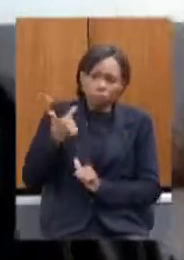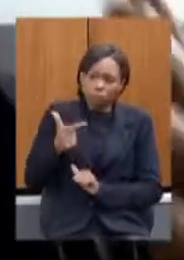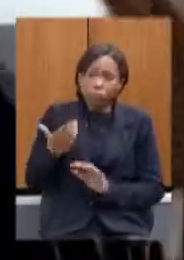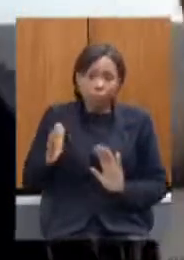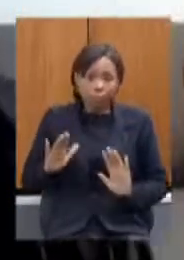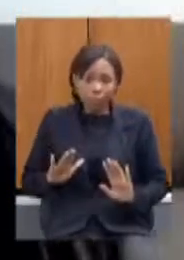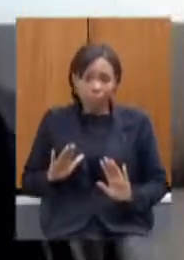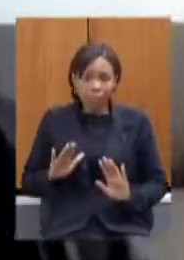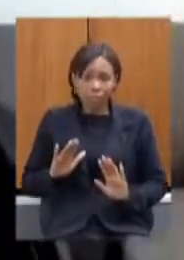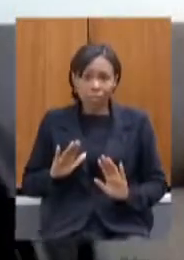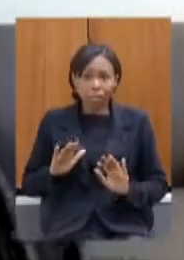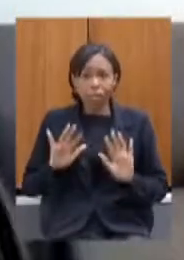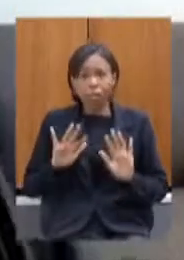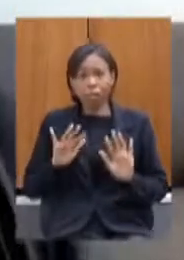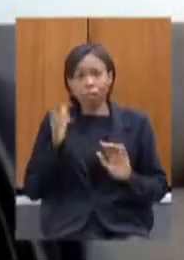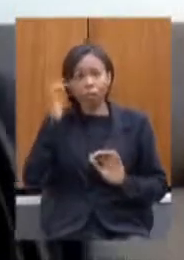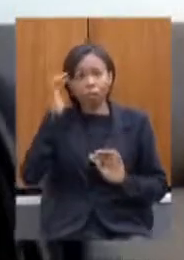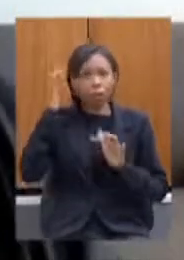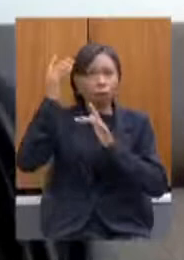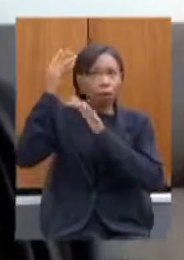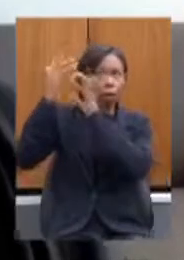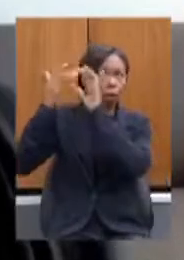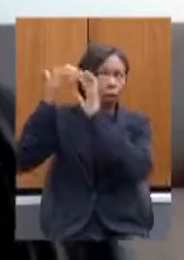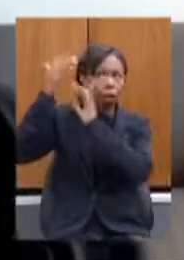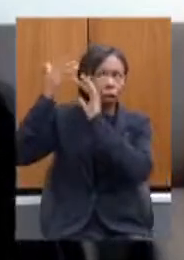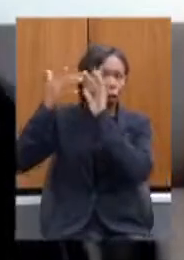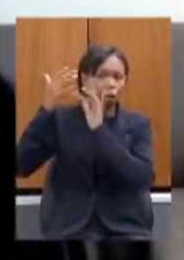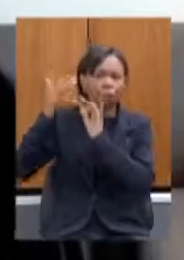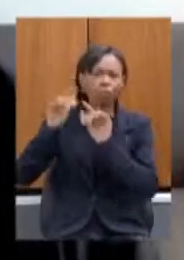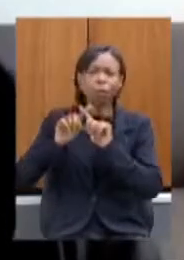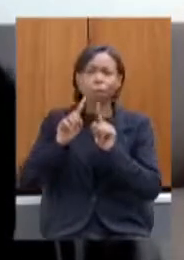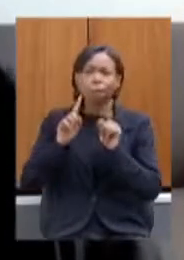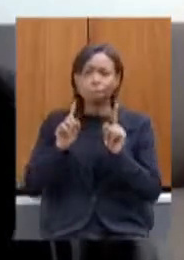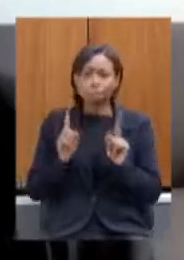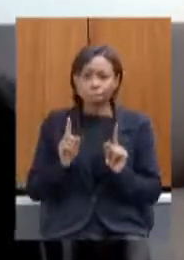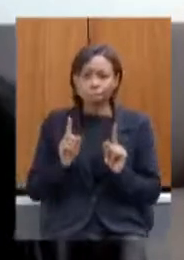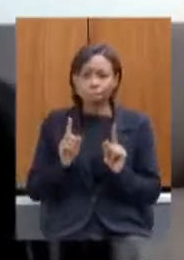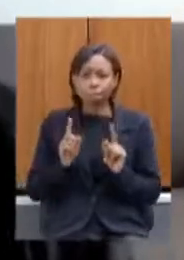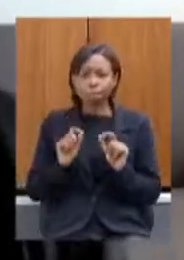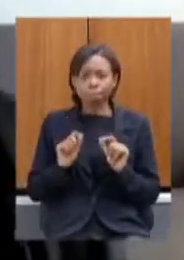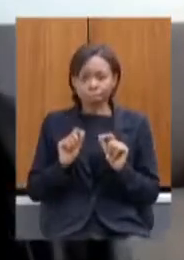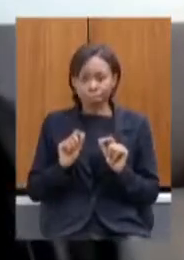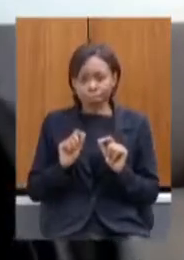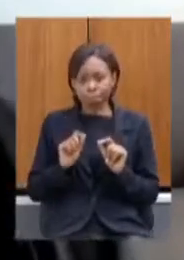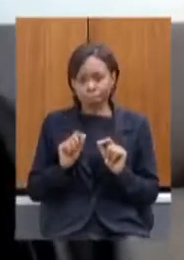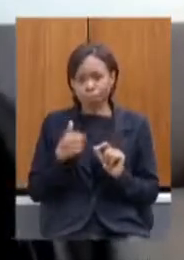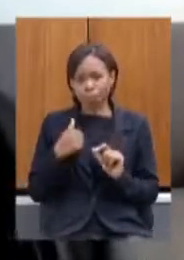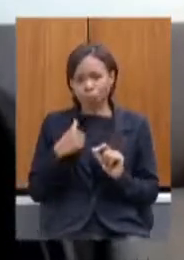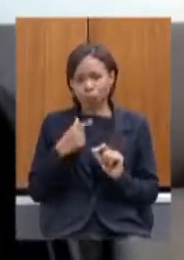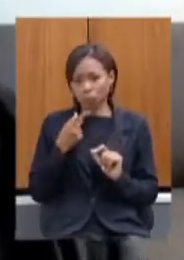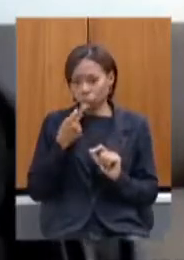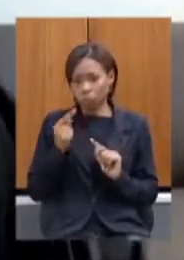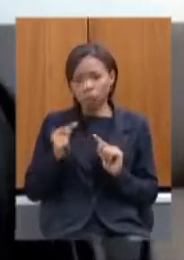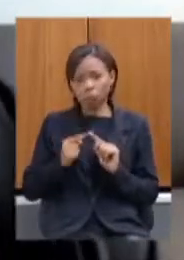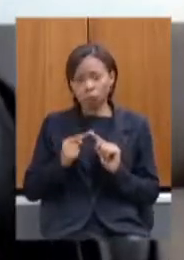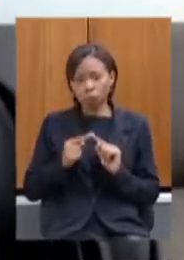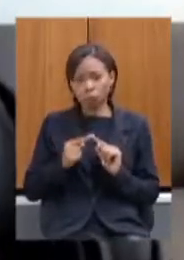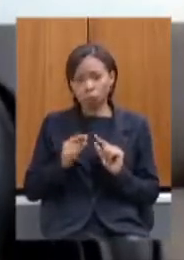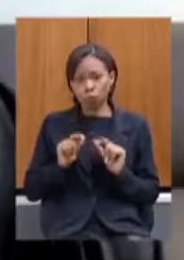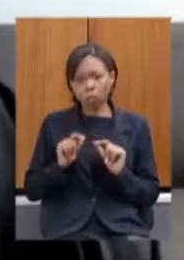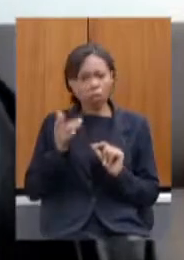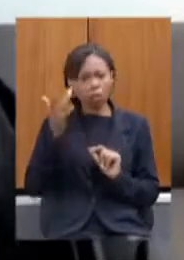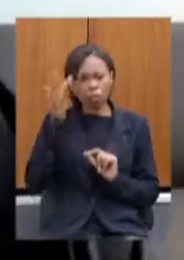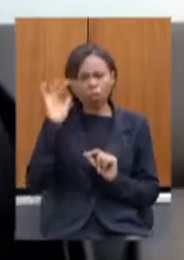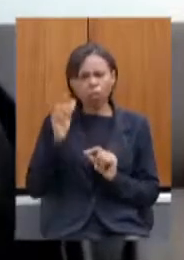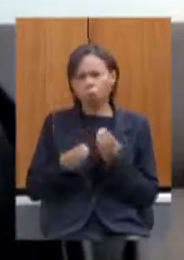criação mental mas o o que eu me refiro é eu não sei